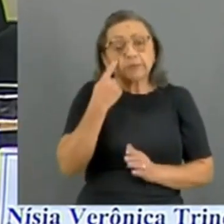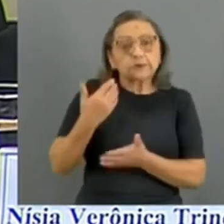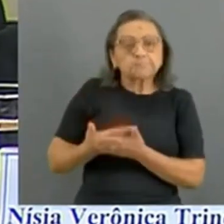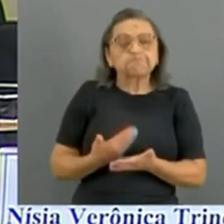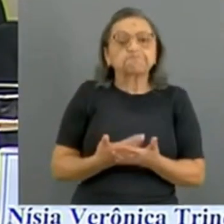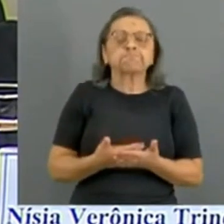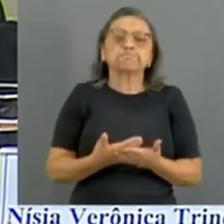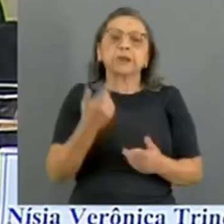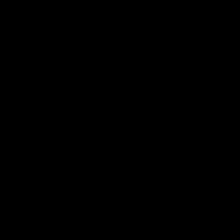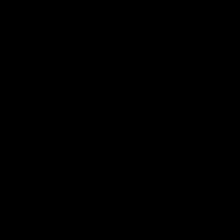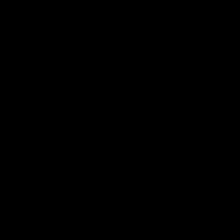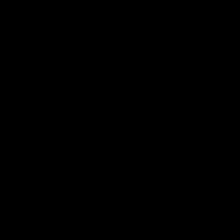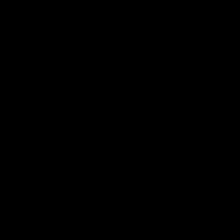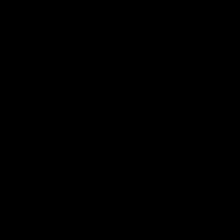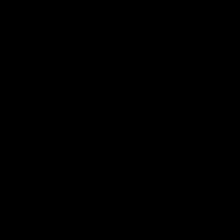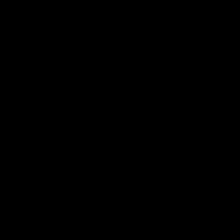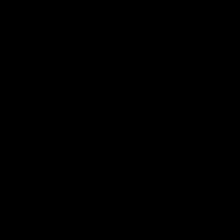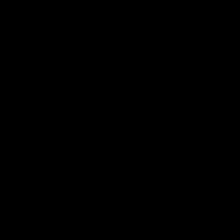para encaminhar.